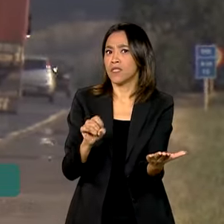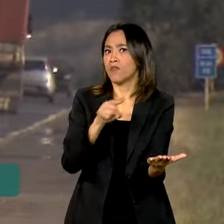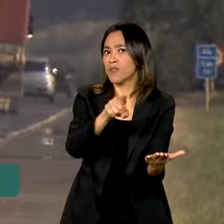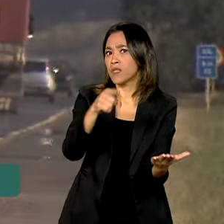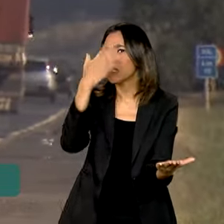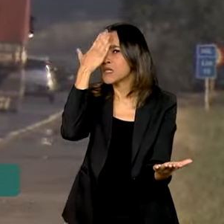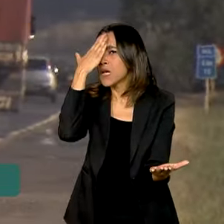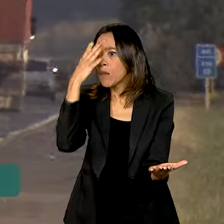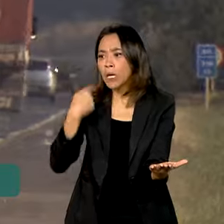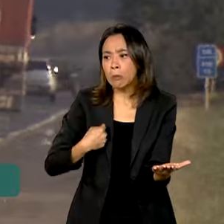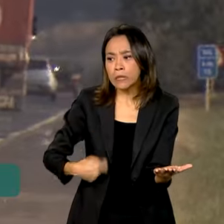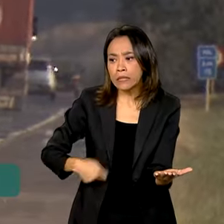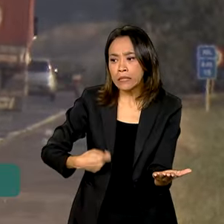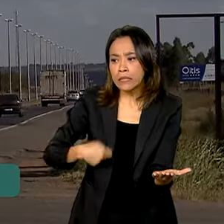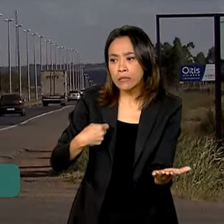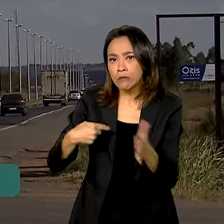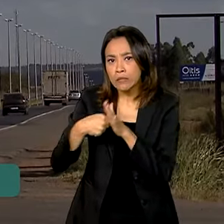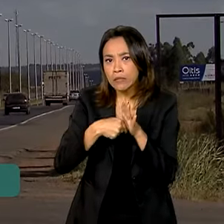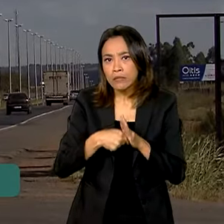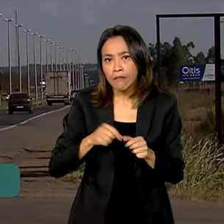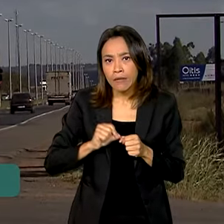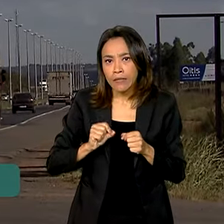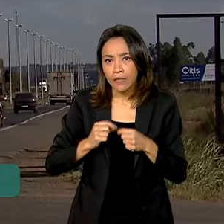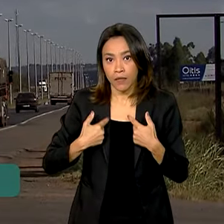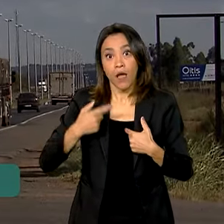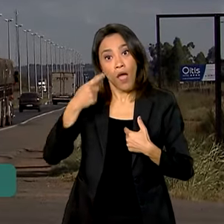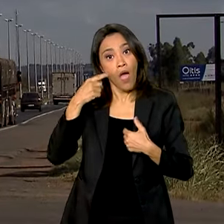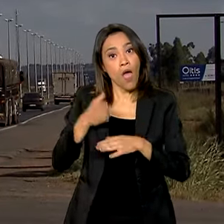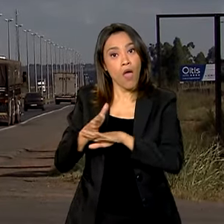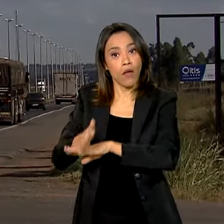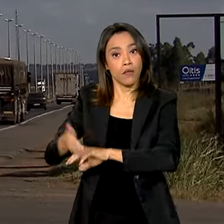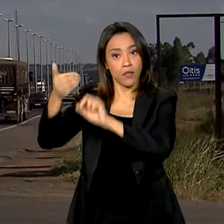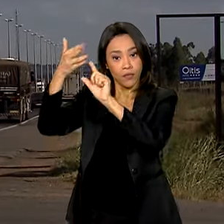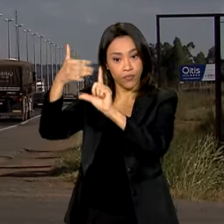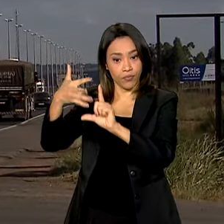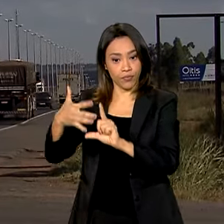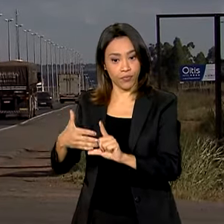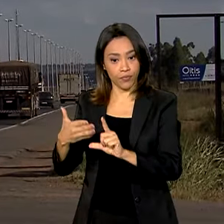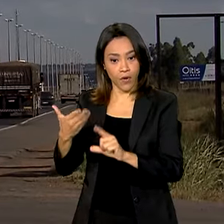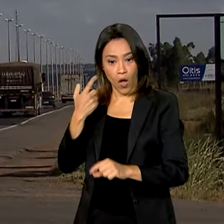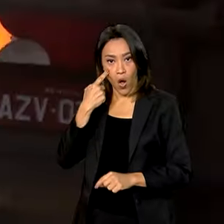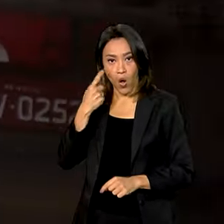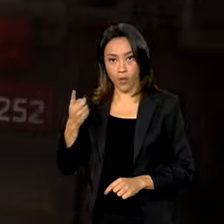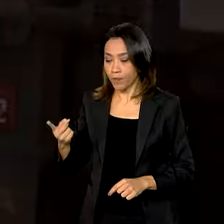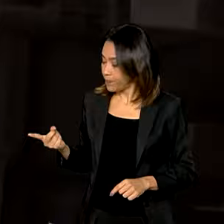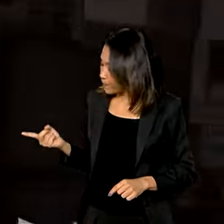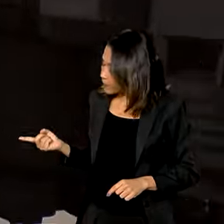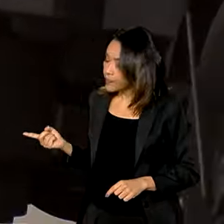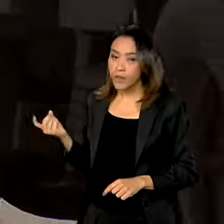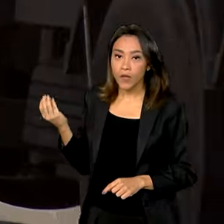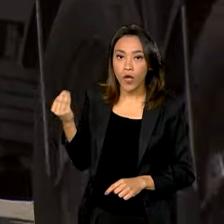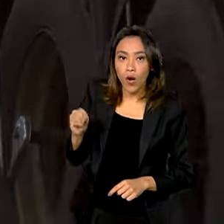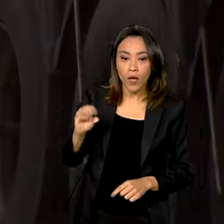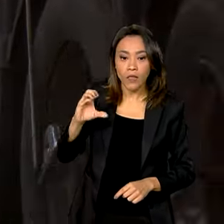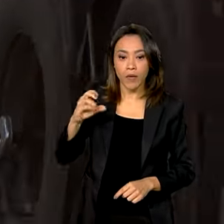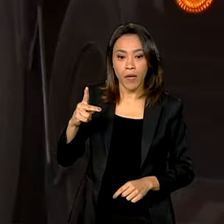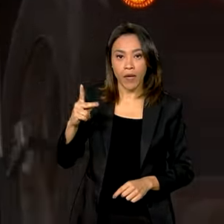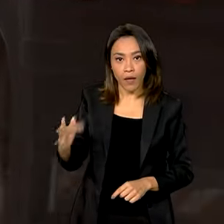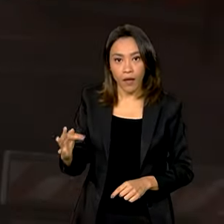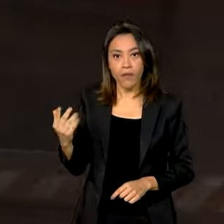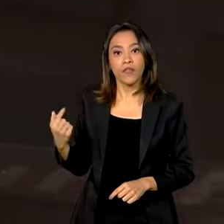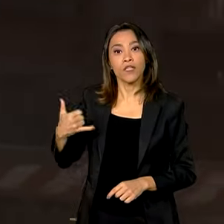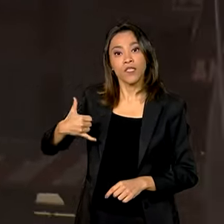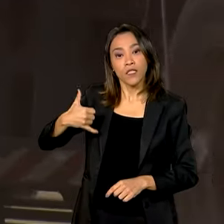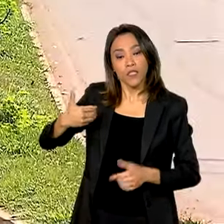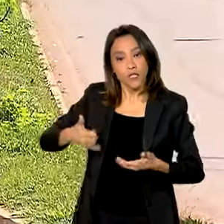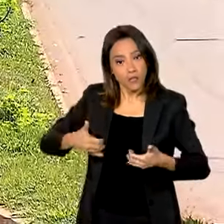precisa fazer o teste, basta acessar o site do Senatran e você vai digitar o seu CPF, a data de nascimento e a